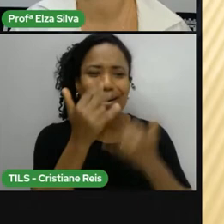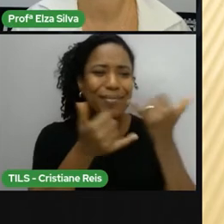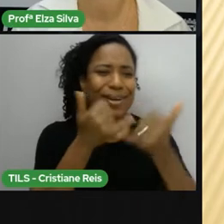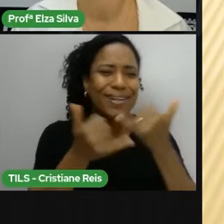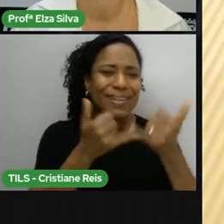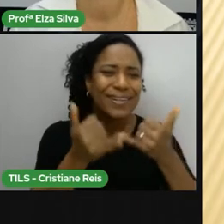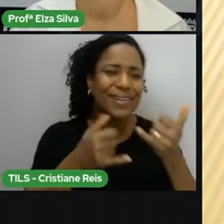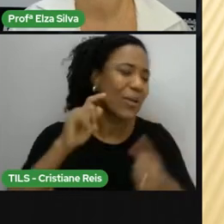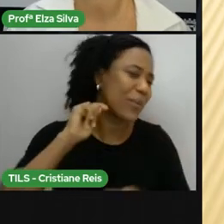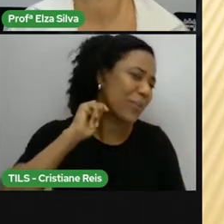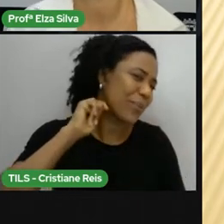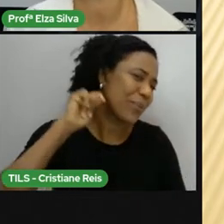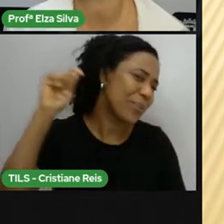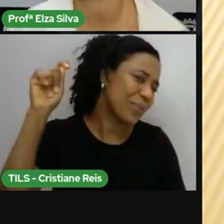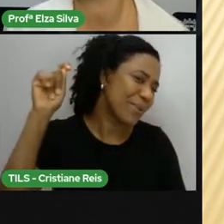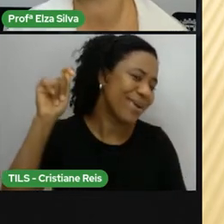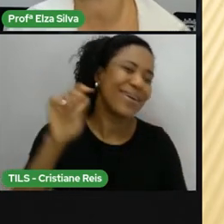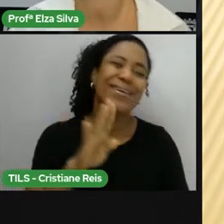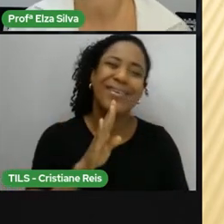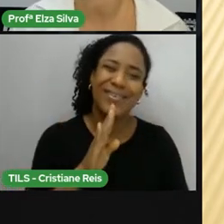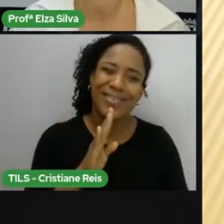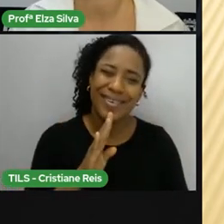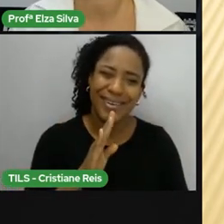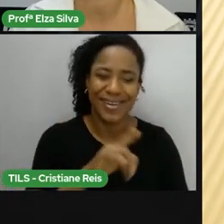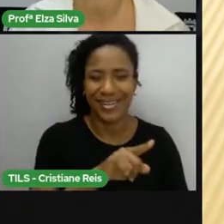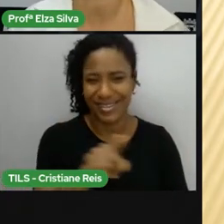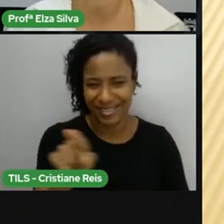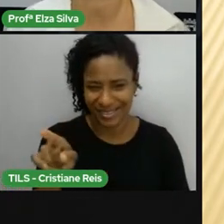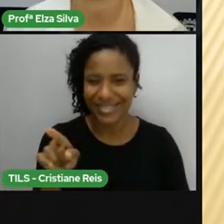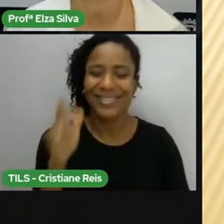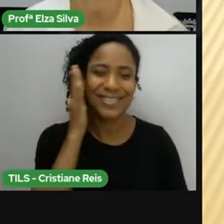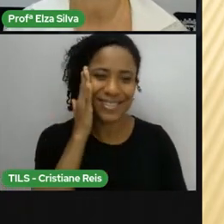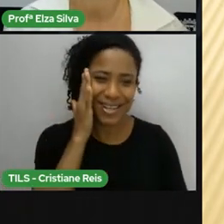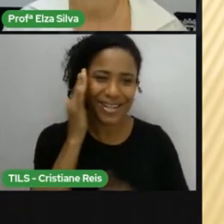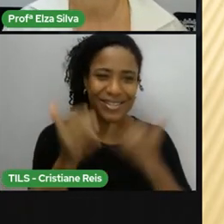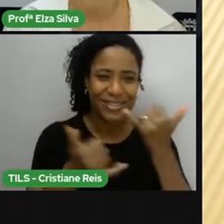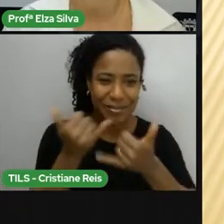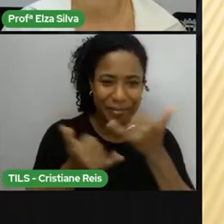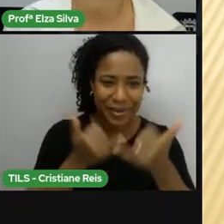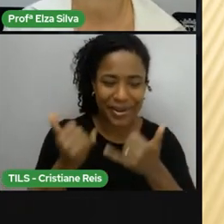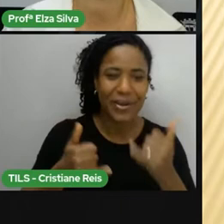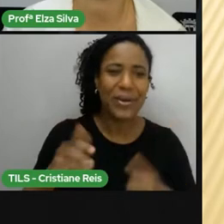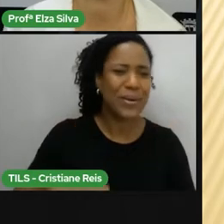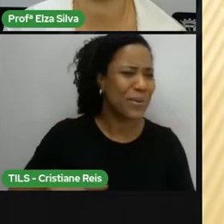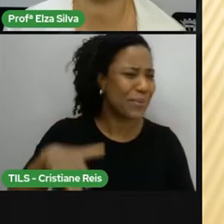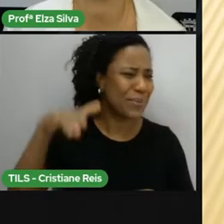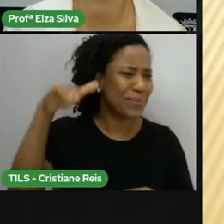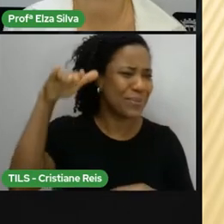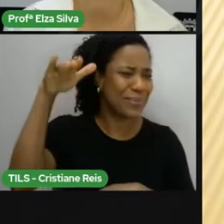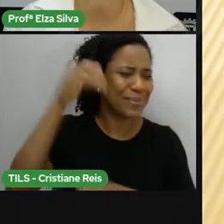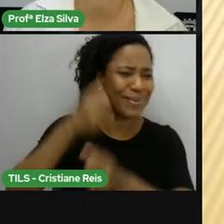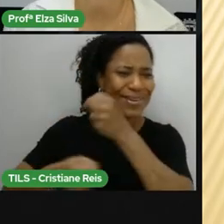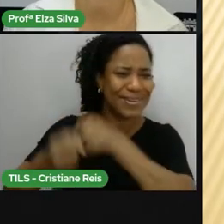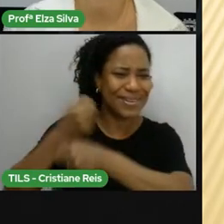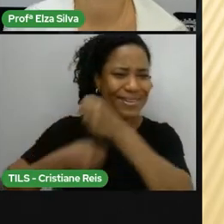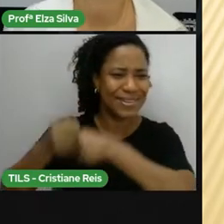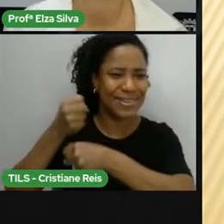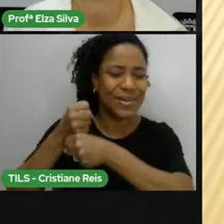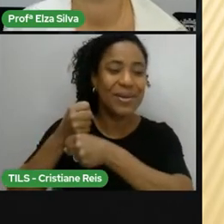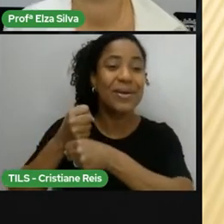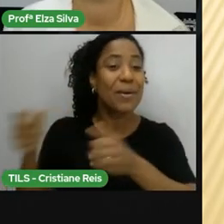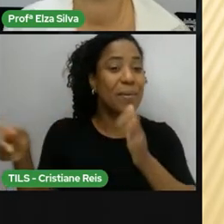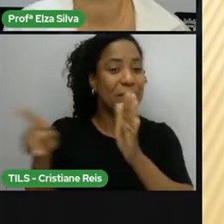forca Que eu sei Que vocês brincam De forca Há muito tempo Que essa brincadeira Faz parte Faz Da nossa cultura